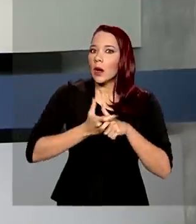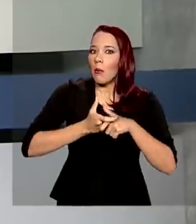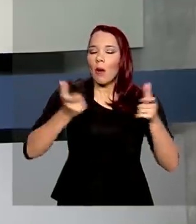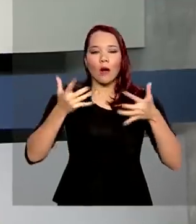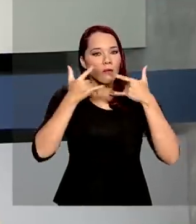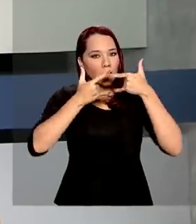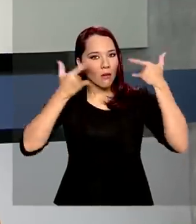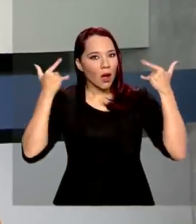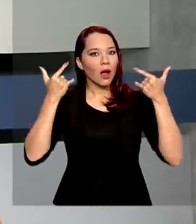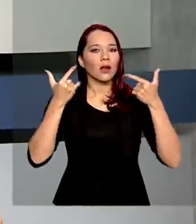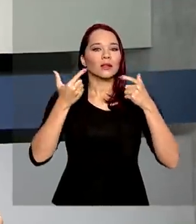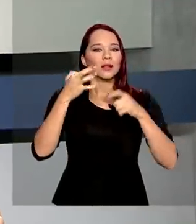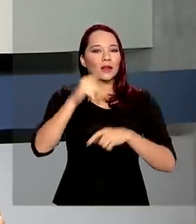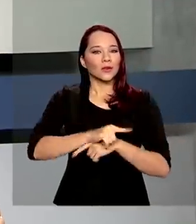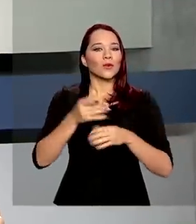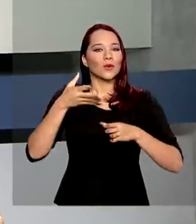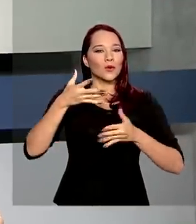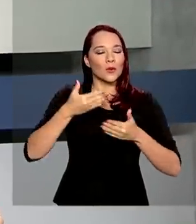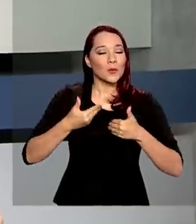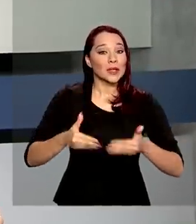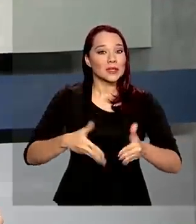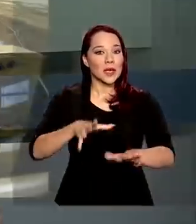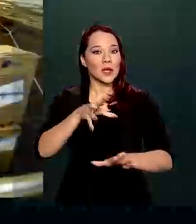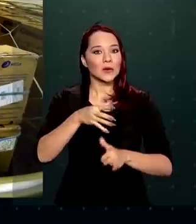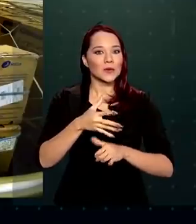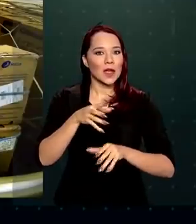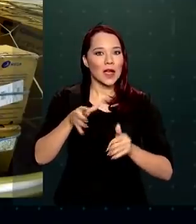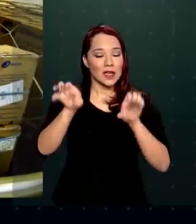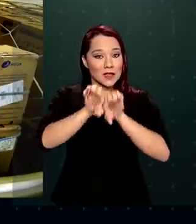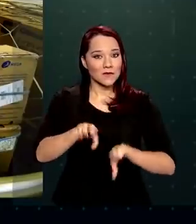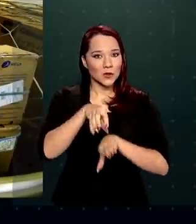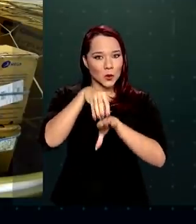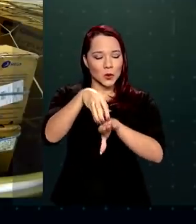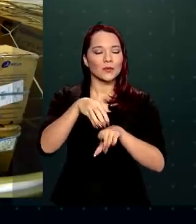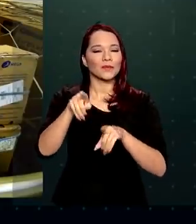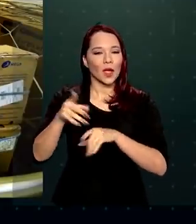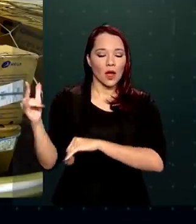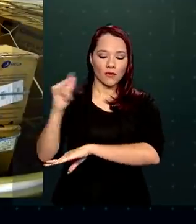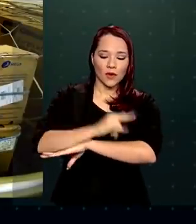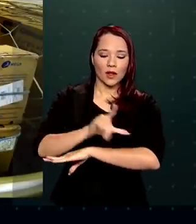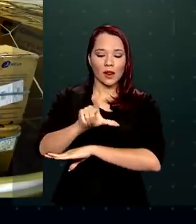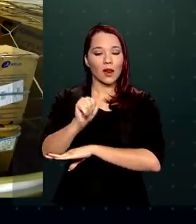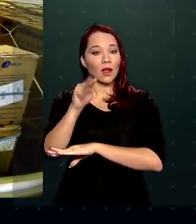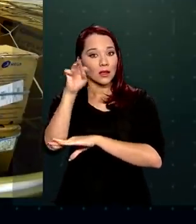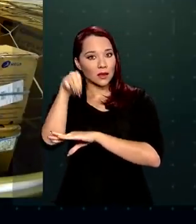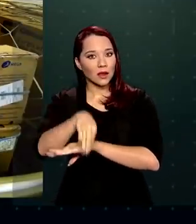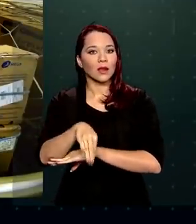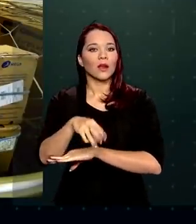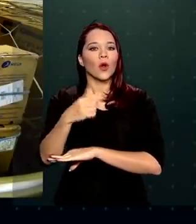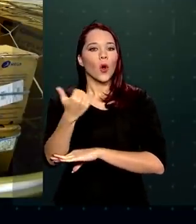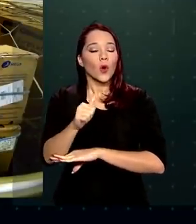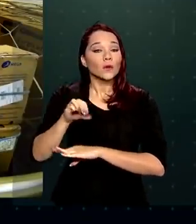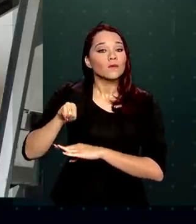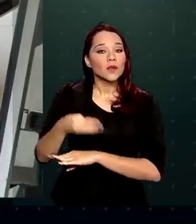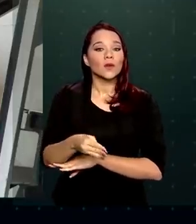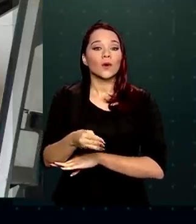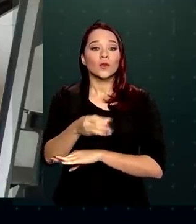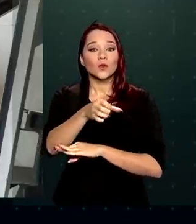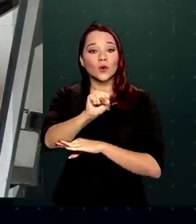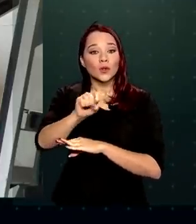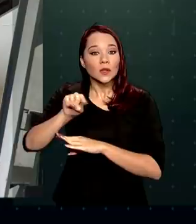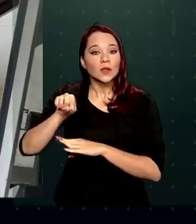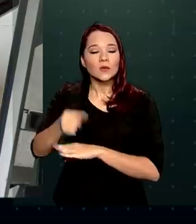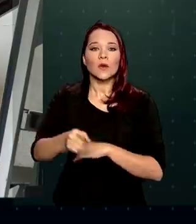Operação Especial do Ministério da Infraestrutura. A aeronave da Latam pousou em São Paulo com 11 milhões e 800 mil máscaras